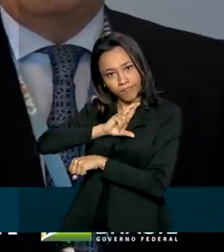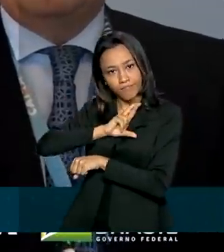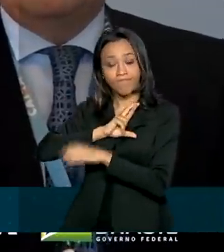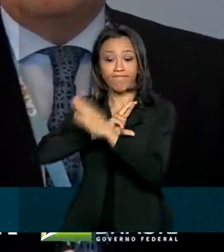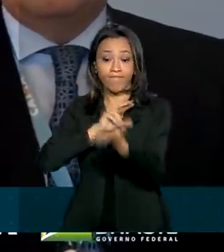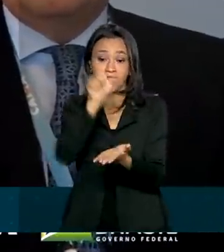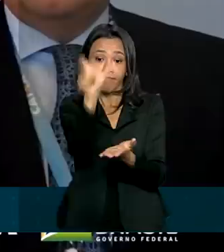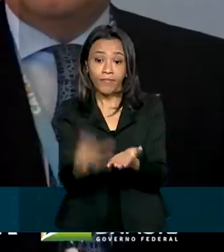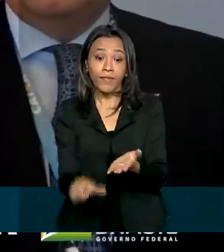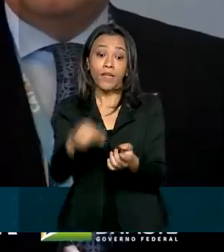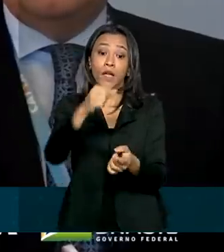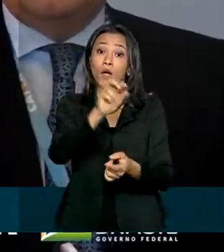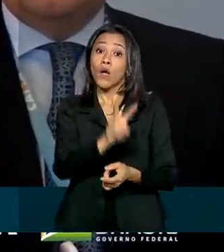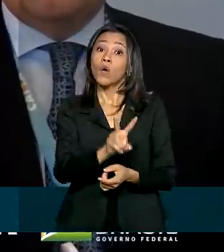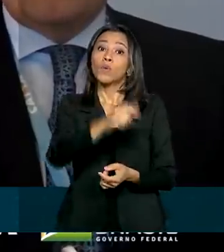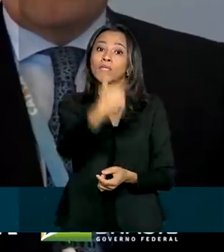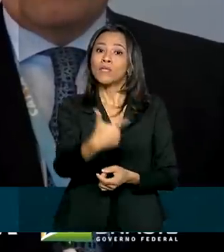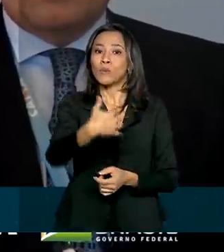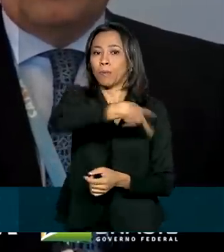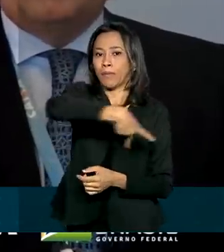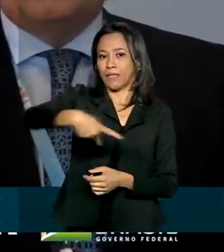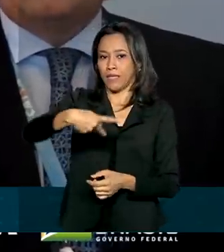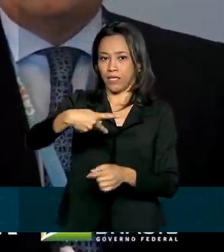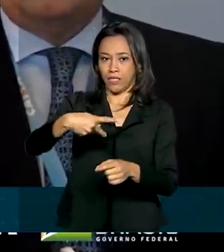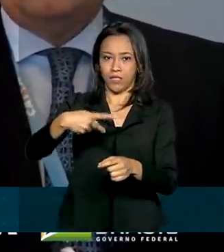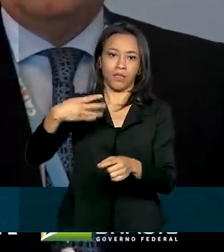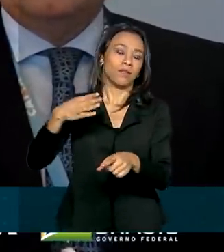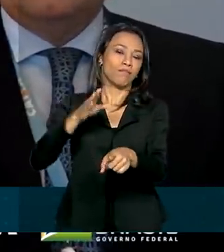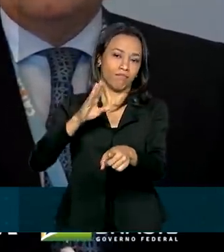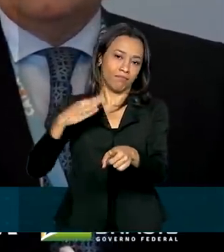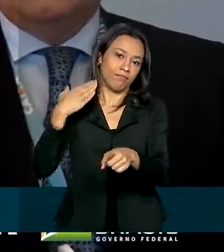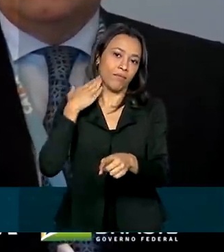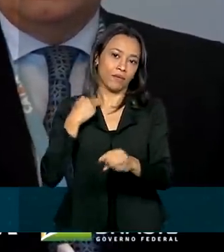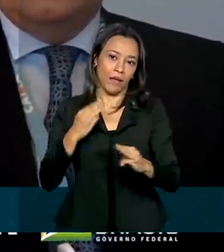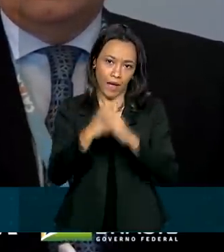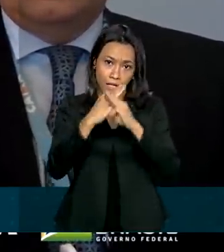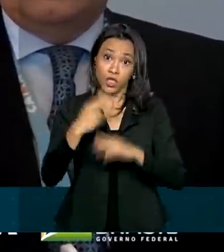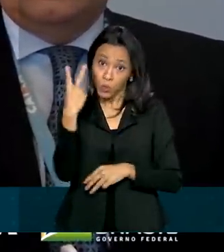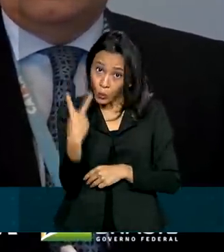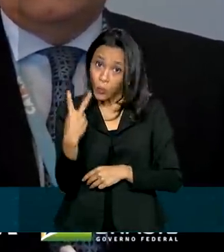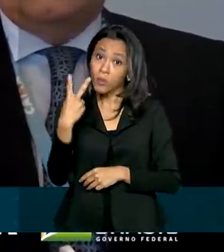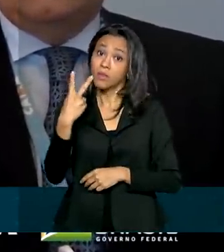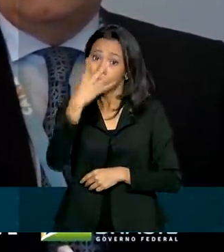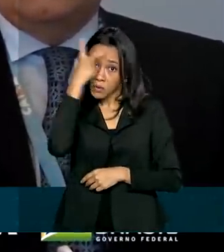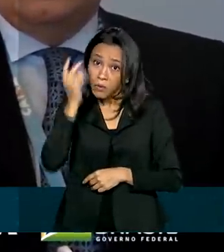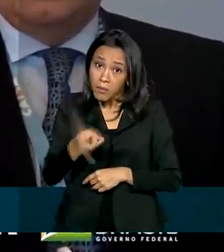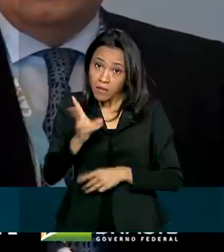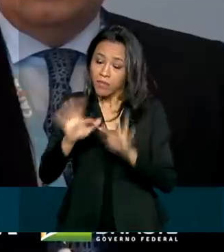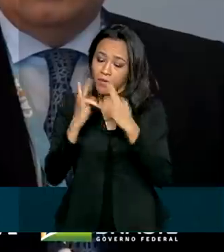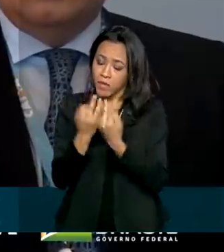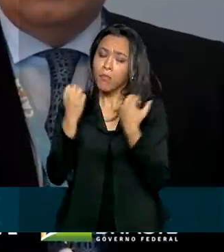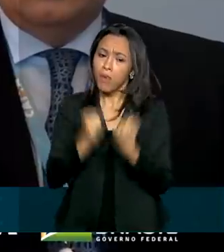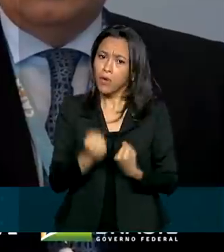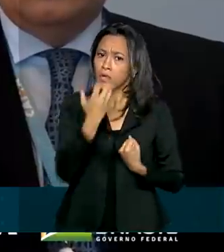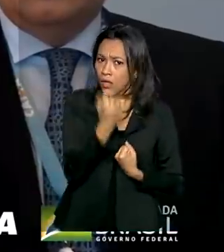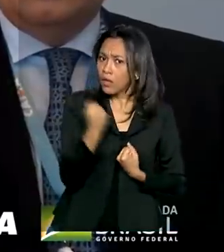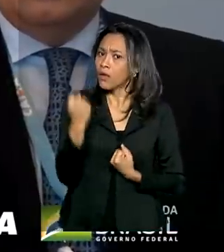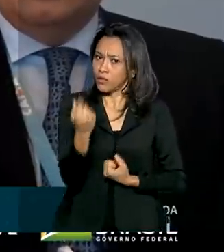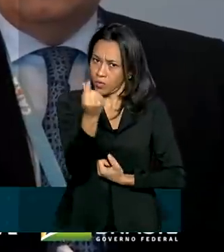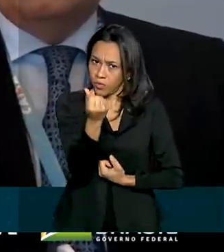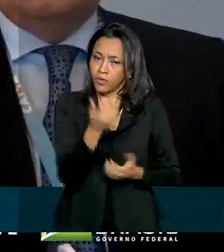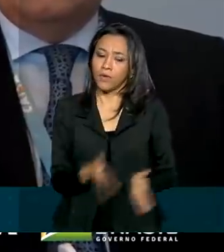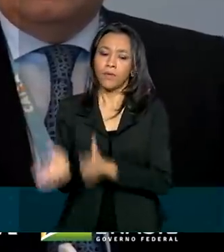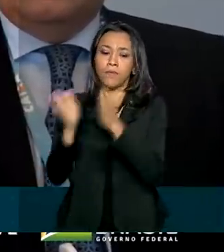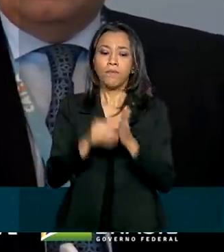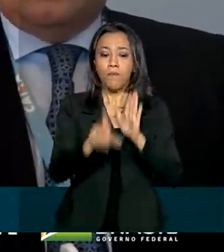-presidente da Caixa explica que até duas pessoas da mesma família podem receber o auxílio. A lei, ela estabelece que